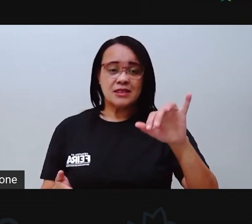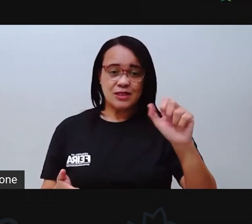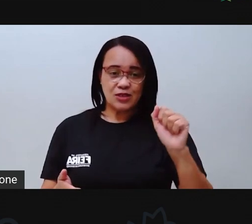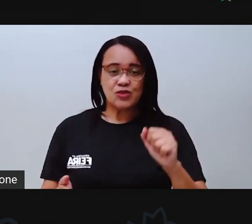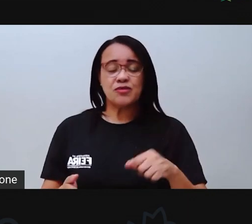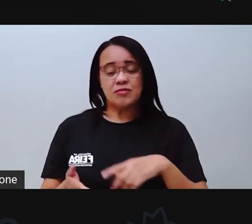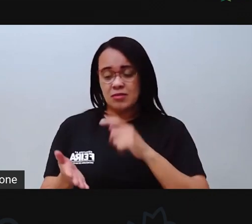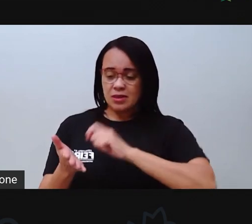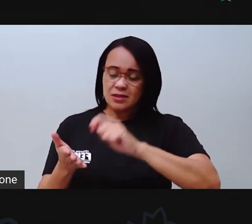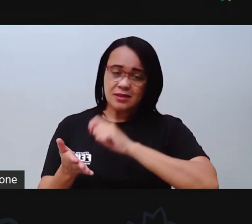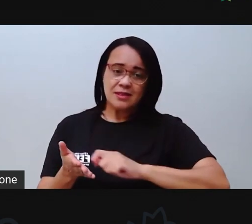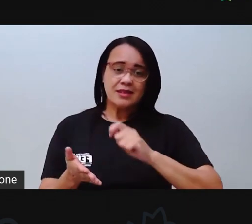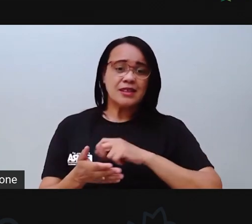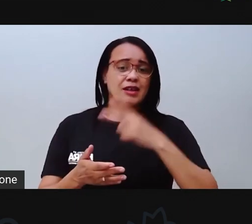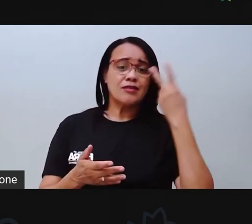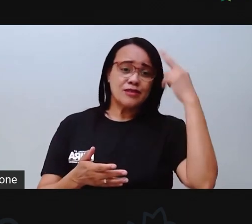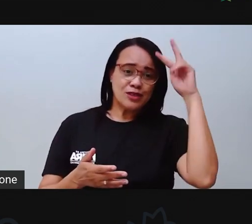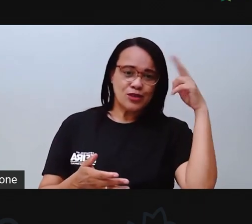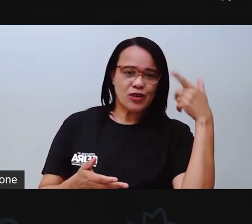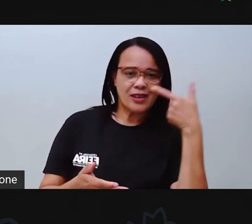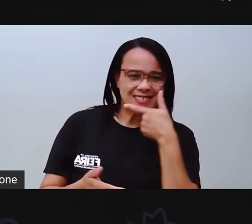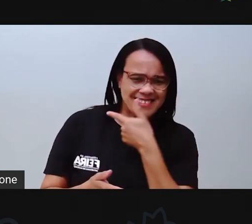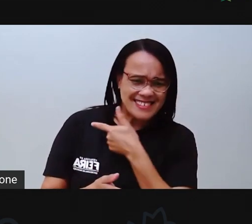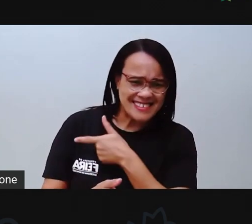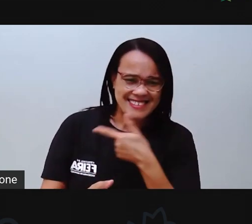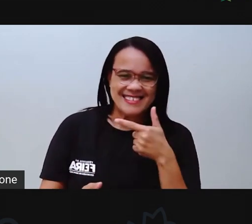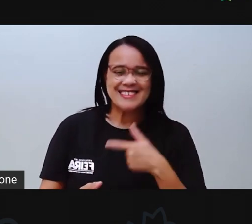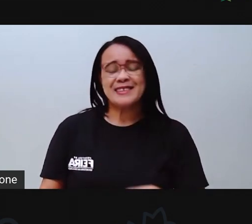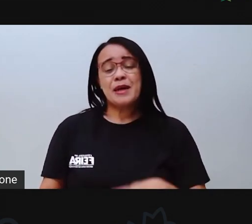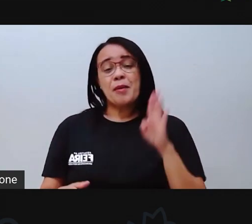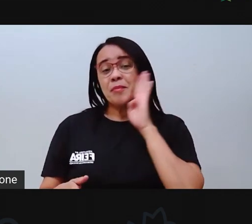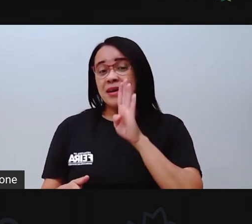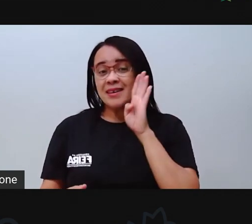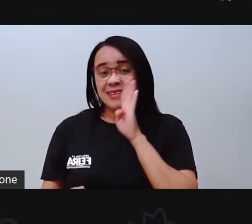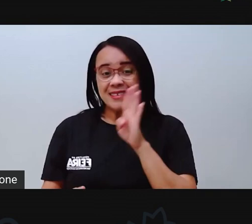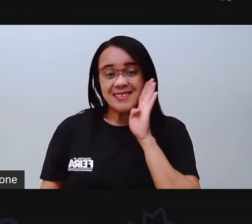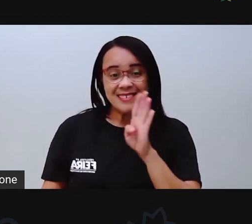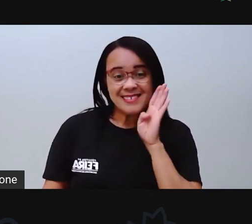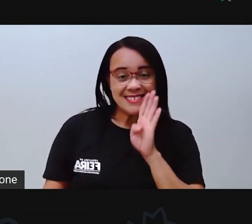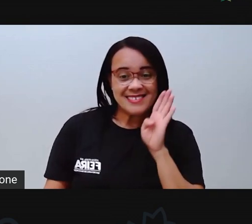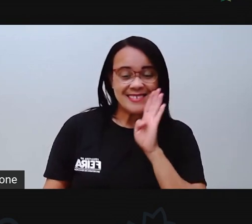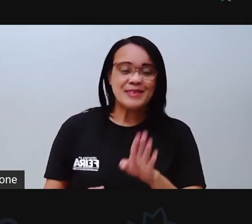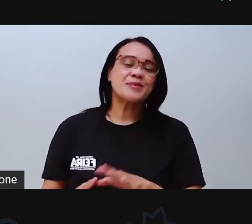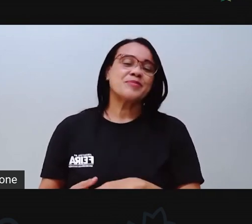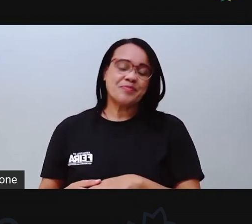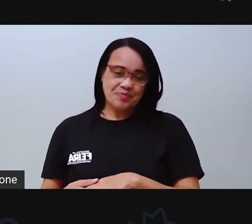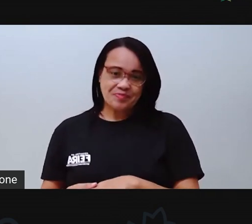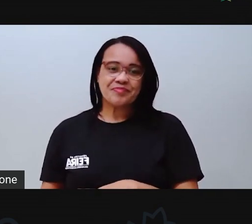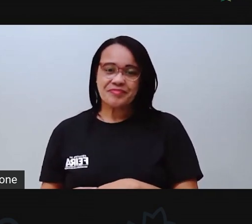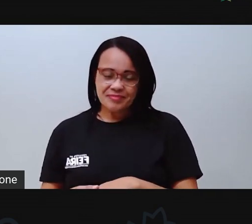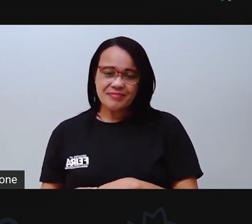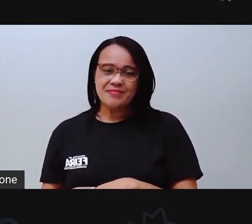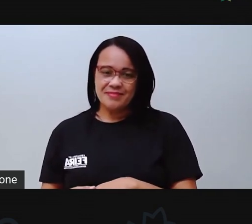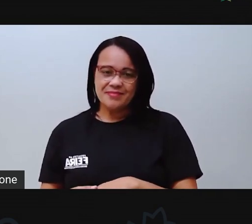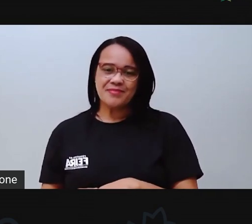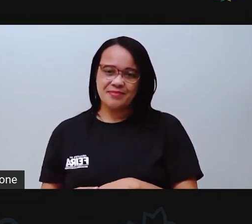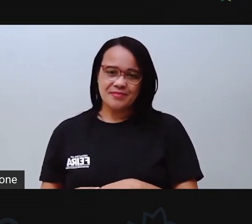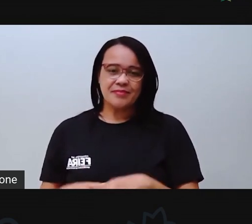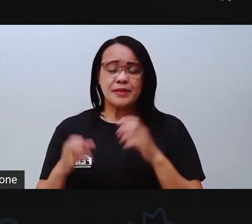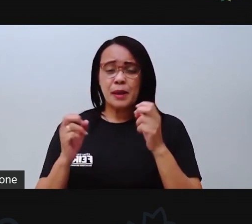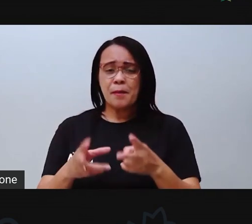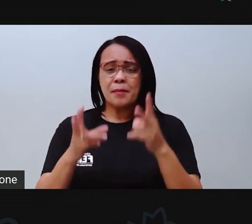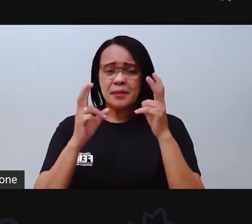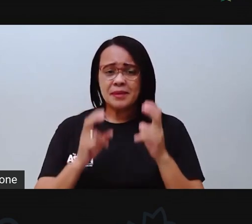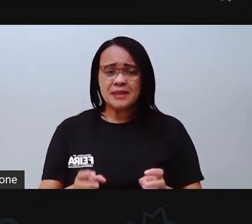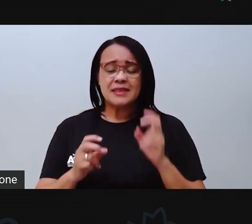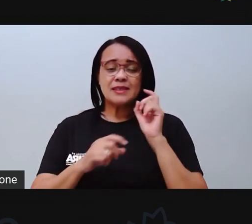histórias de Silvia Hortoff, né? São histórias bem divertidas, que a gente percebe